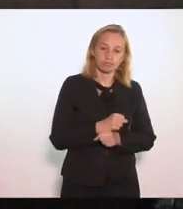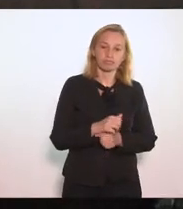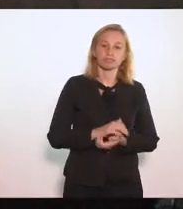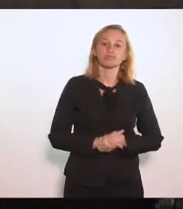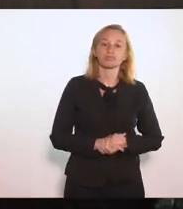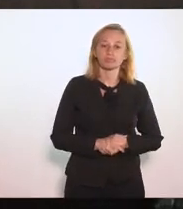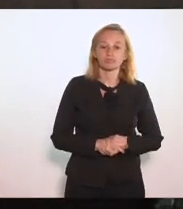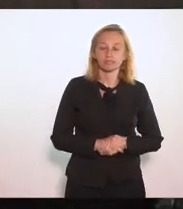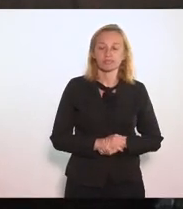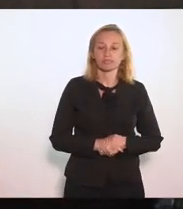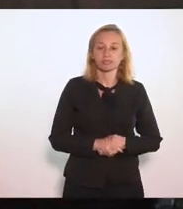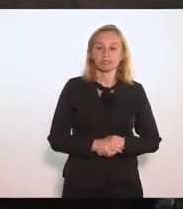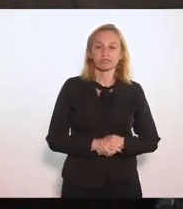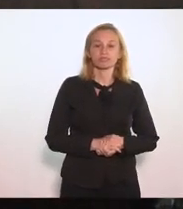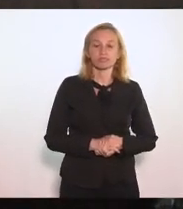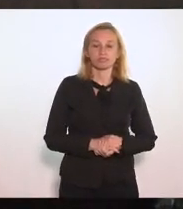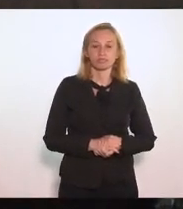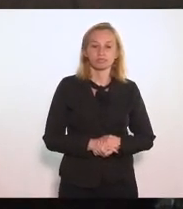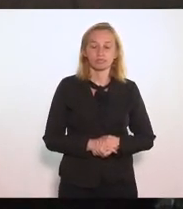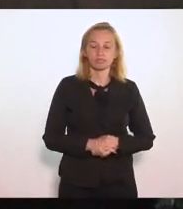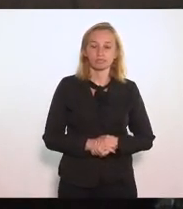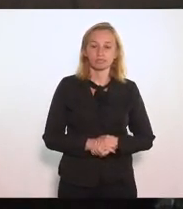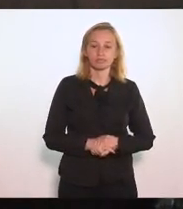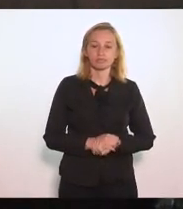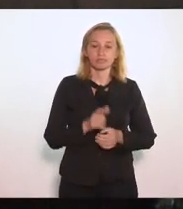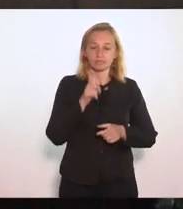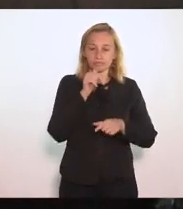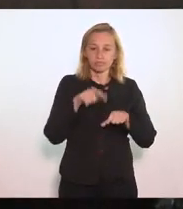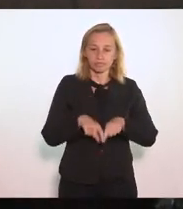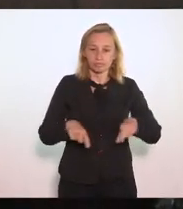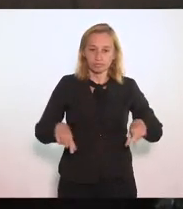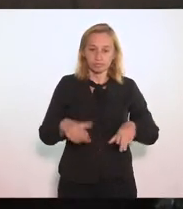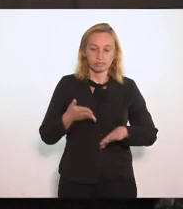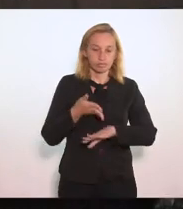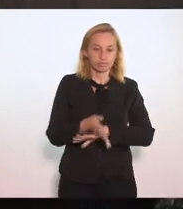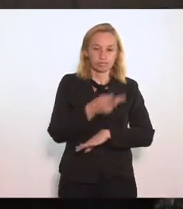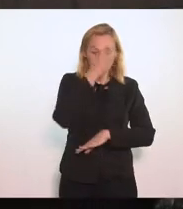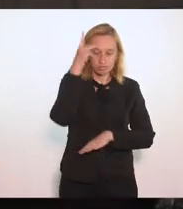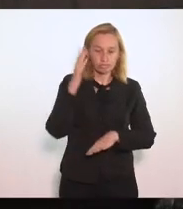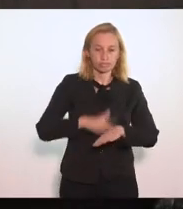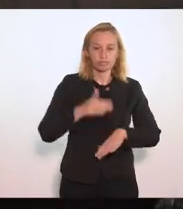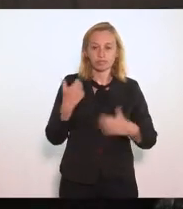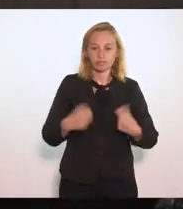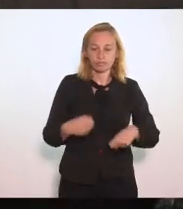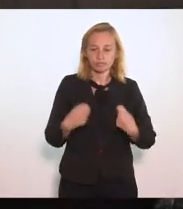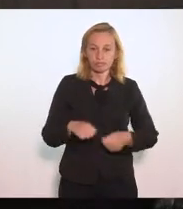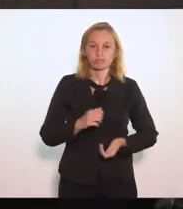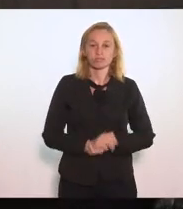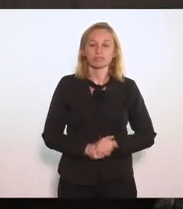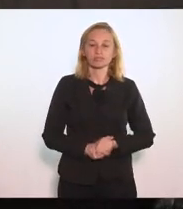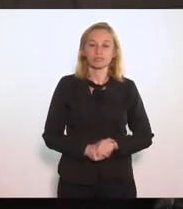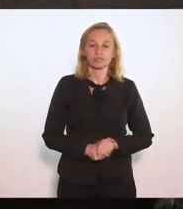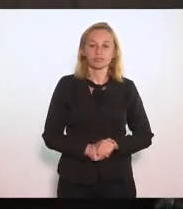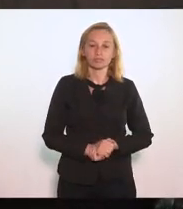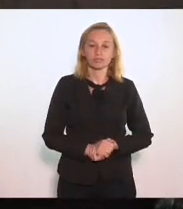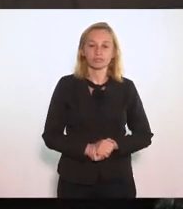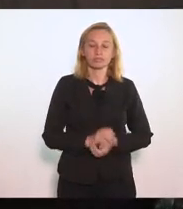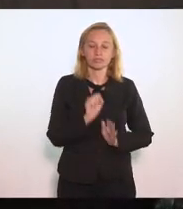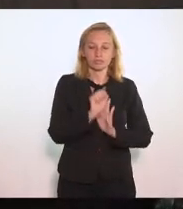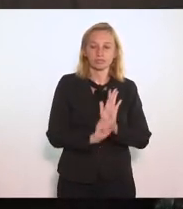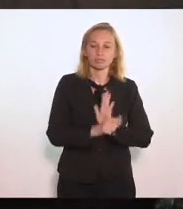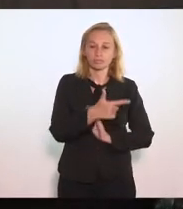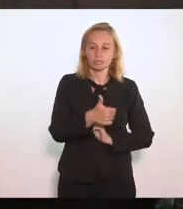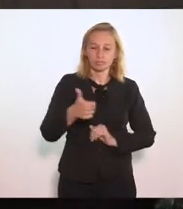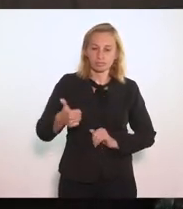Uma universalização Garantindo Que o esgoto E a água Cheguem para as pessoas Que mais precisam Em pleno século XXI Tem